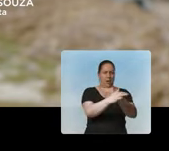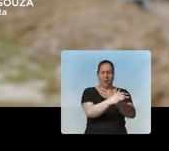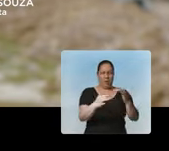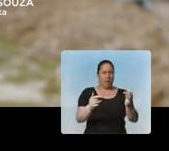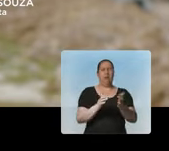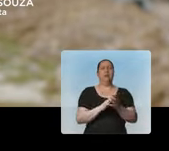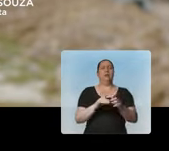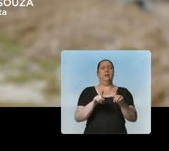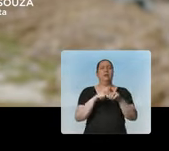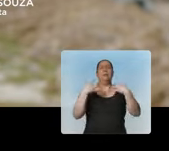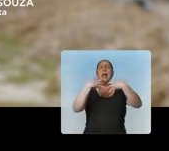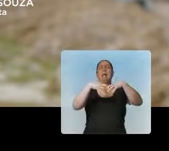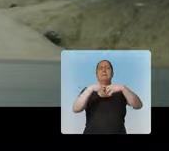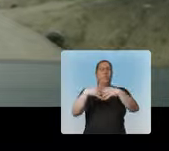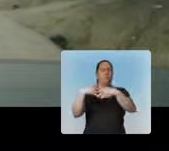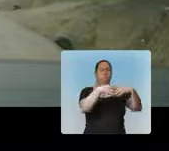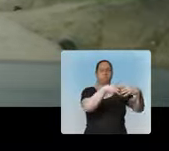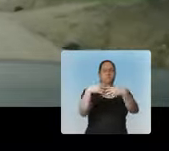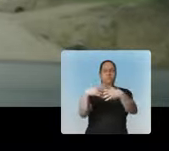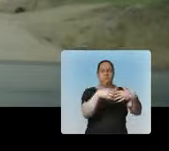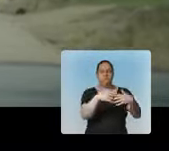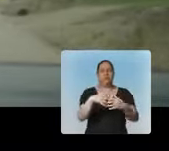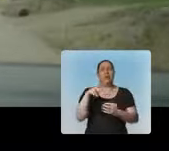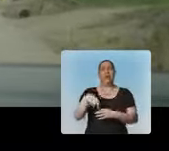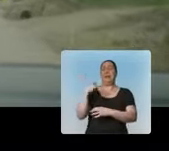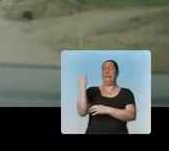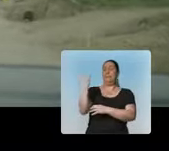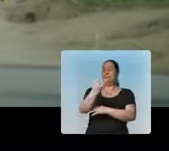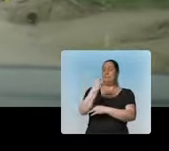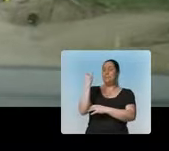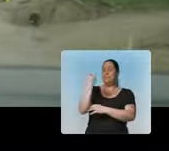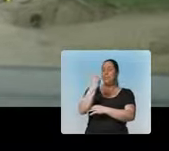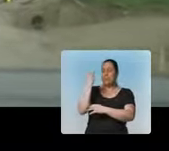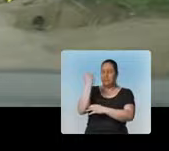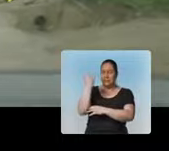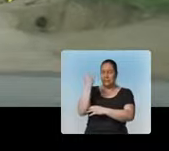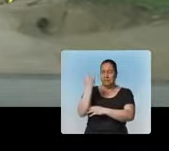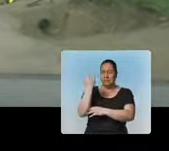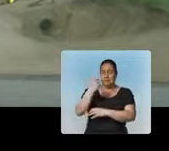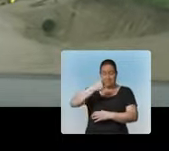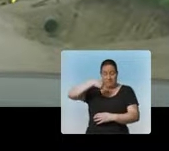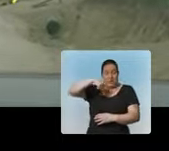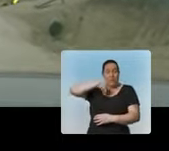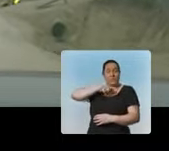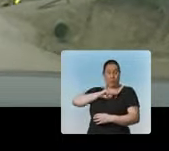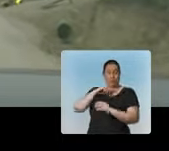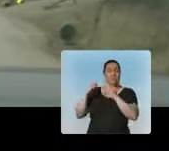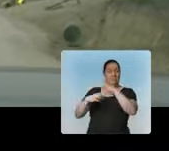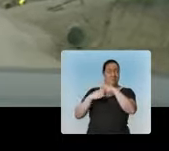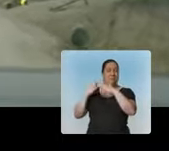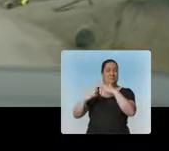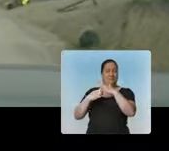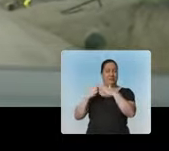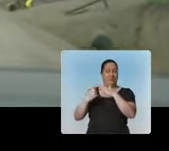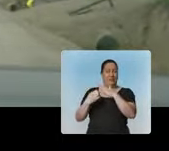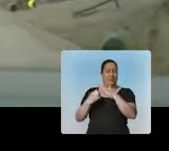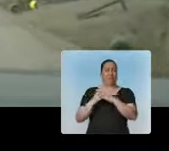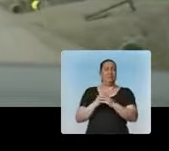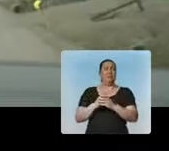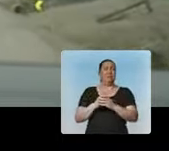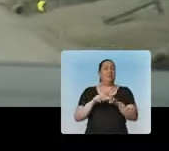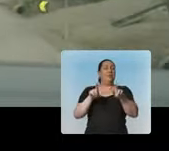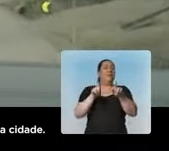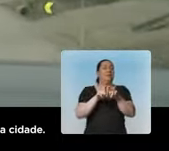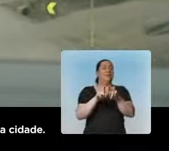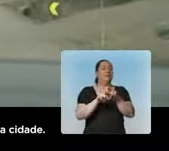grande de caminhões, acho que é de extrema importância, tanto para nós, aqui do polo industrial